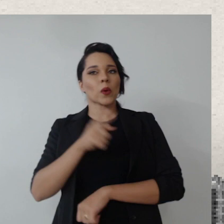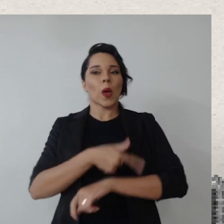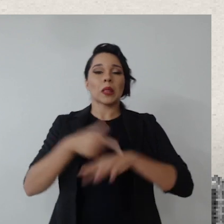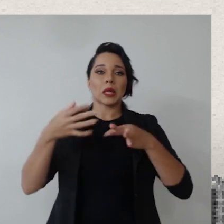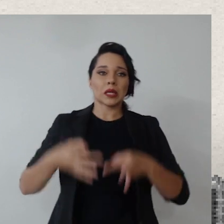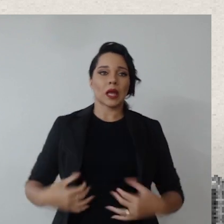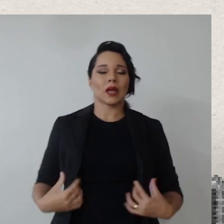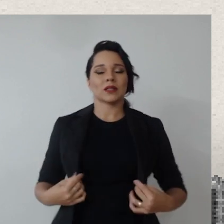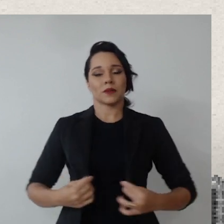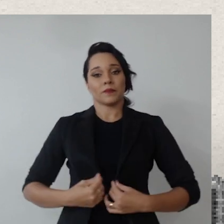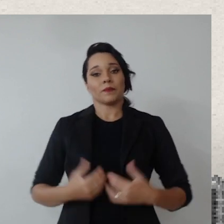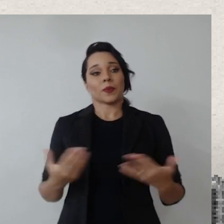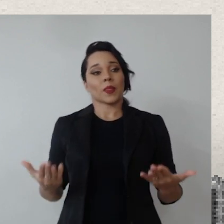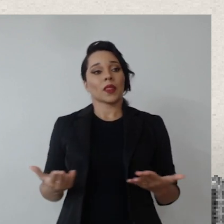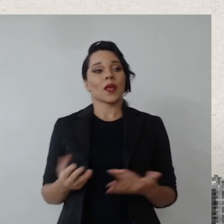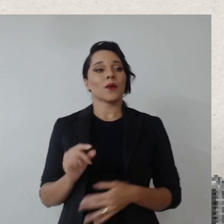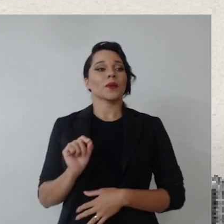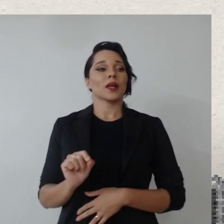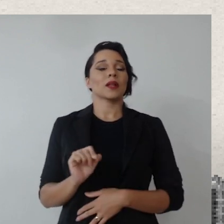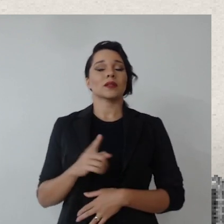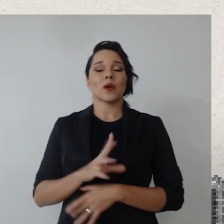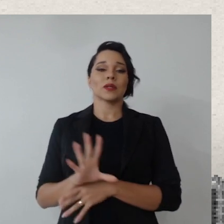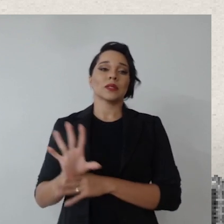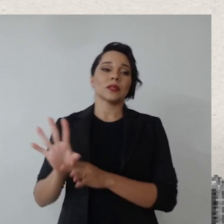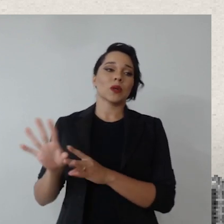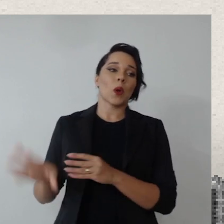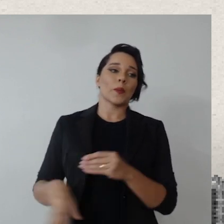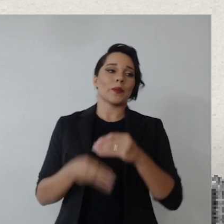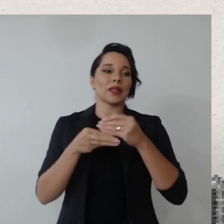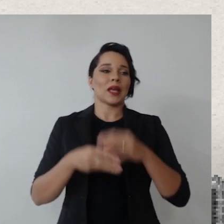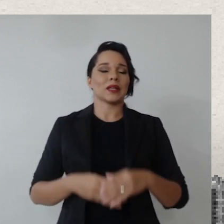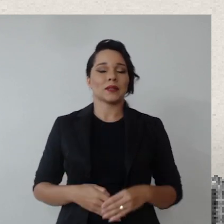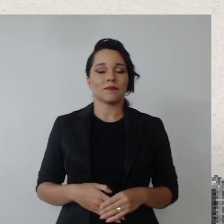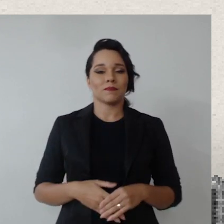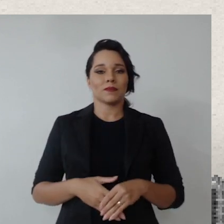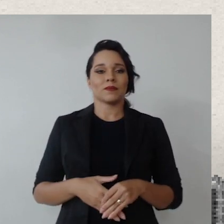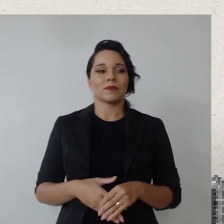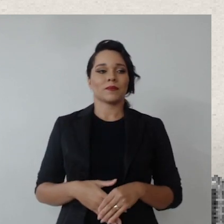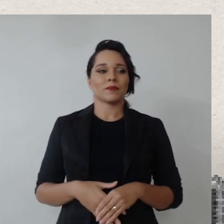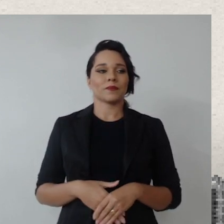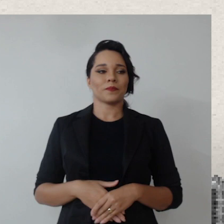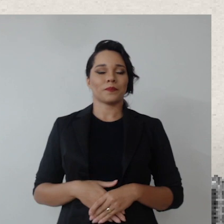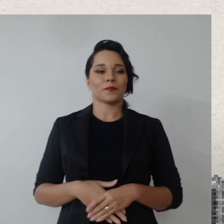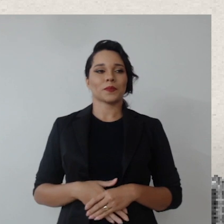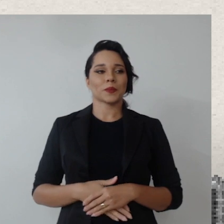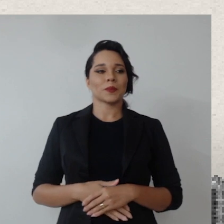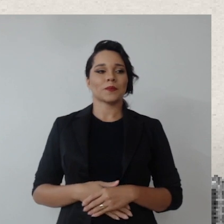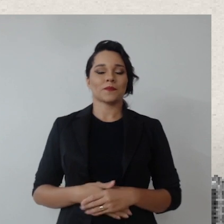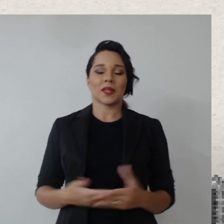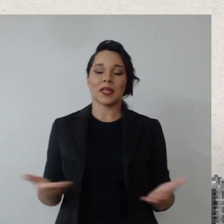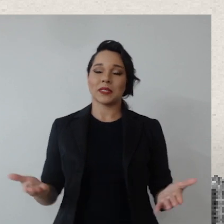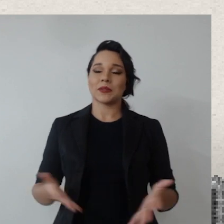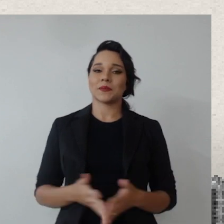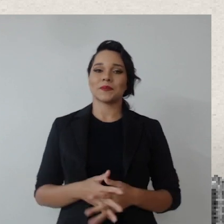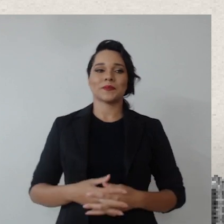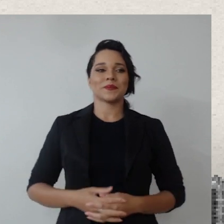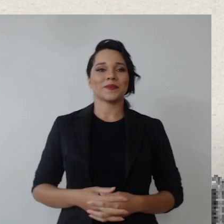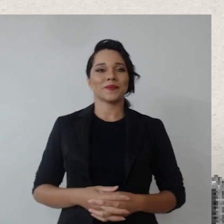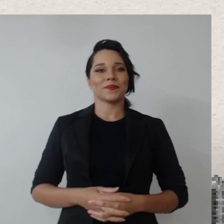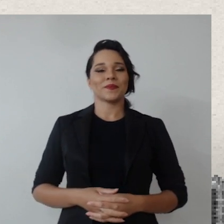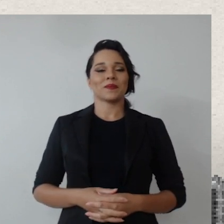integridade, então assim, eles são complementares, essa é a minha perspectiva, é isso.